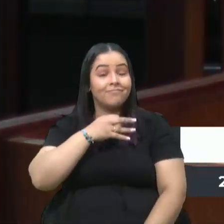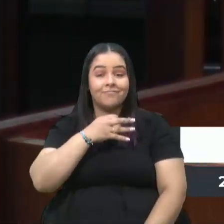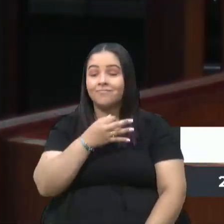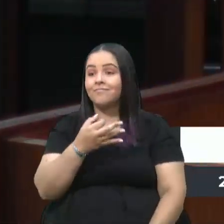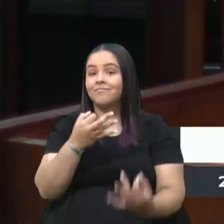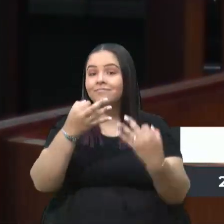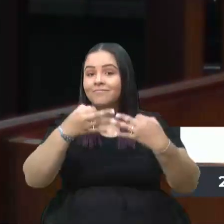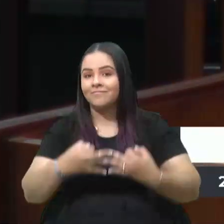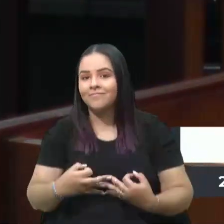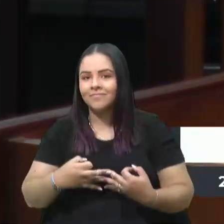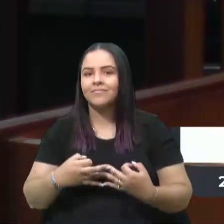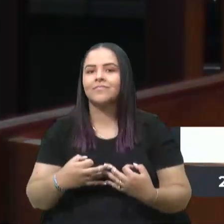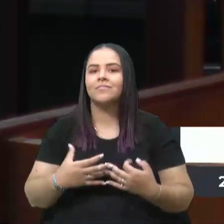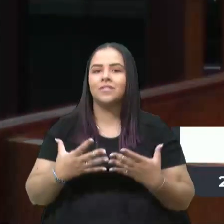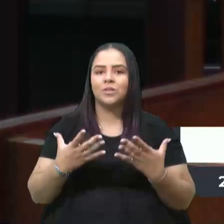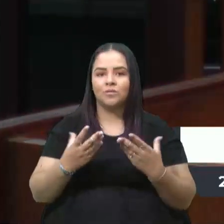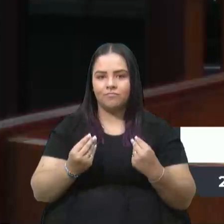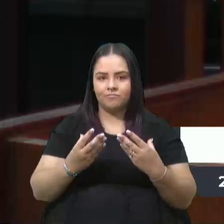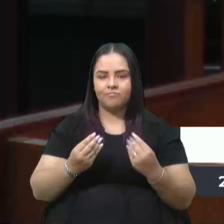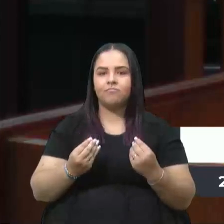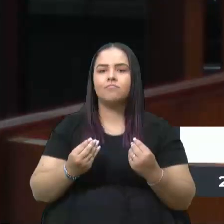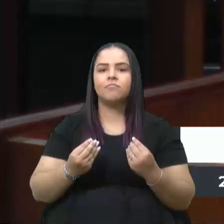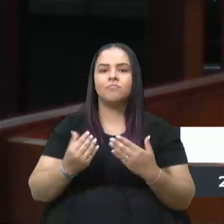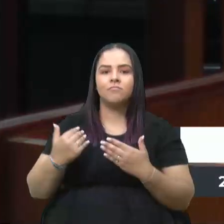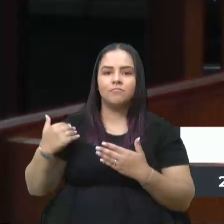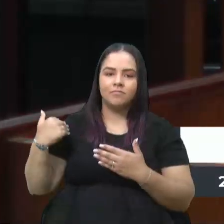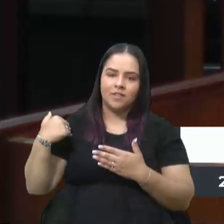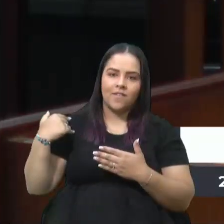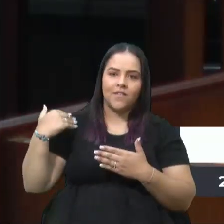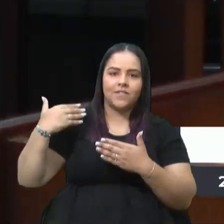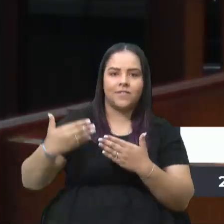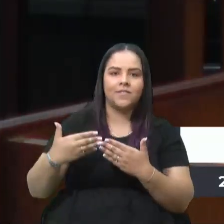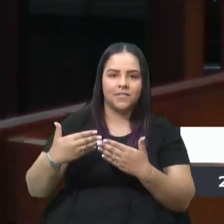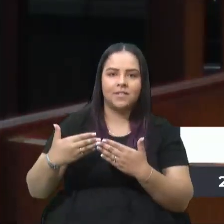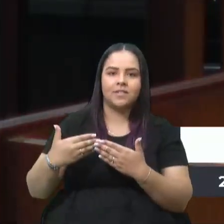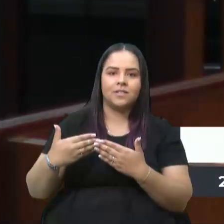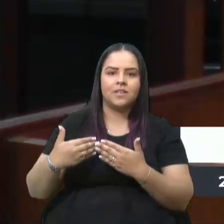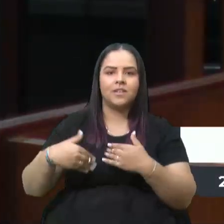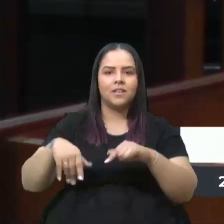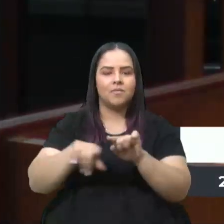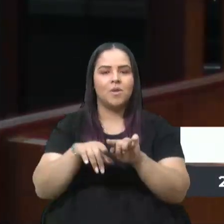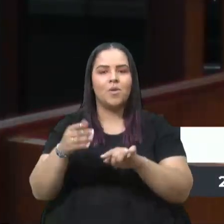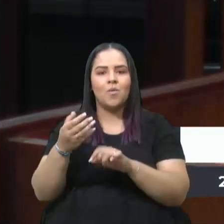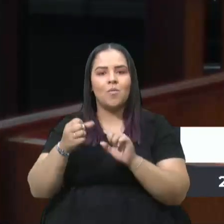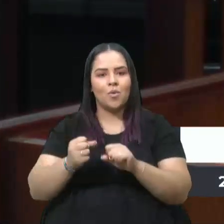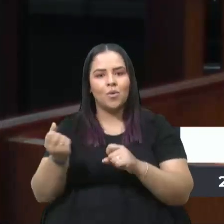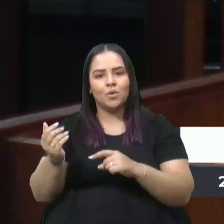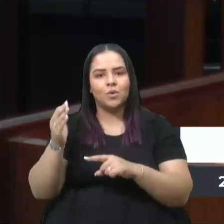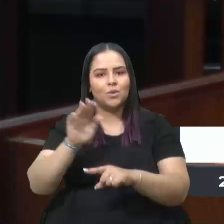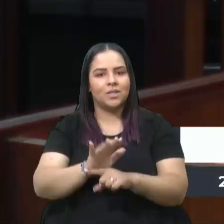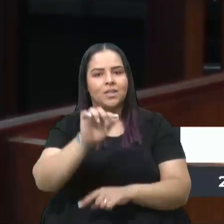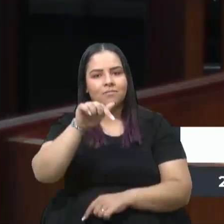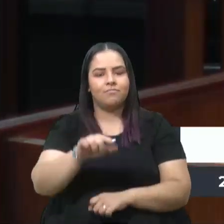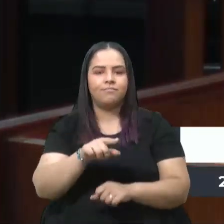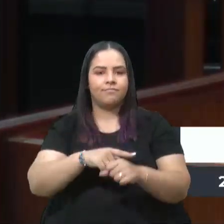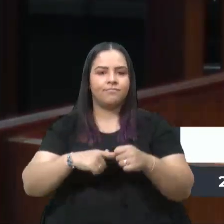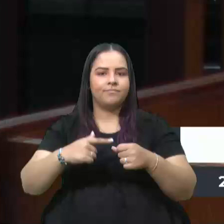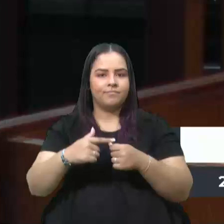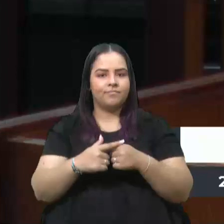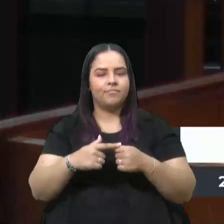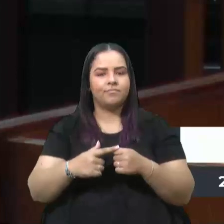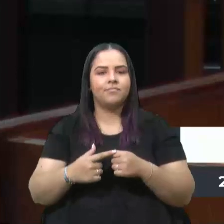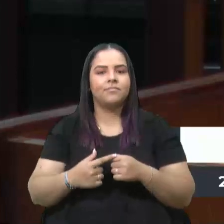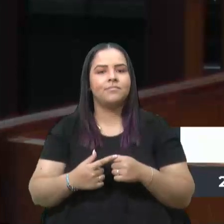certeza que muitas nos sucederão e poderão contribuir para a nossa cidade, com a